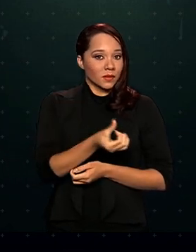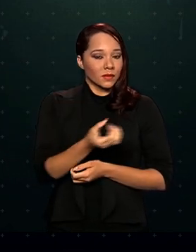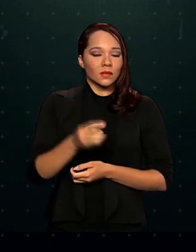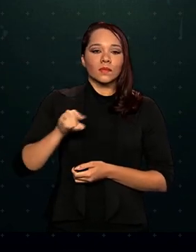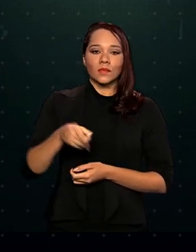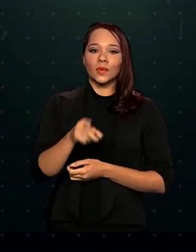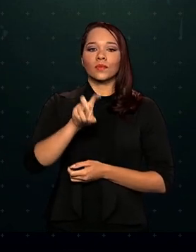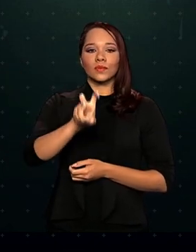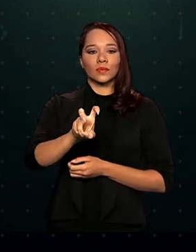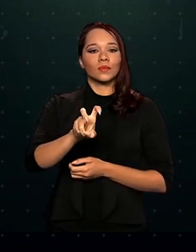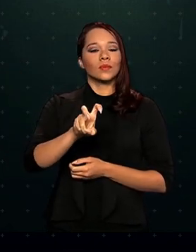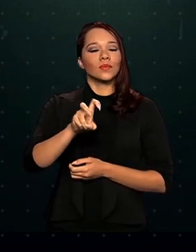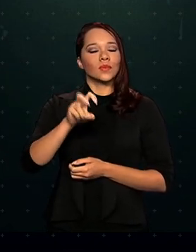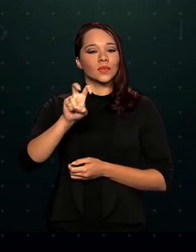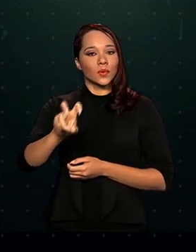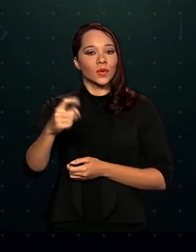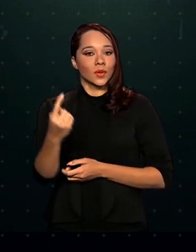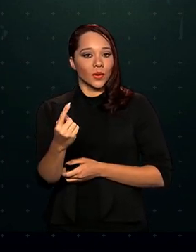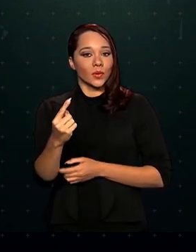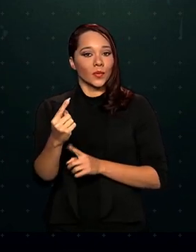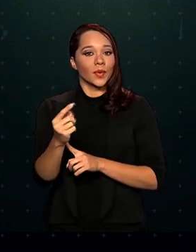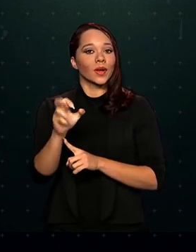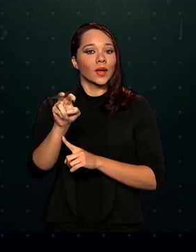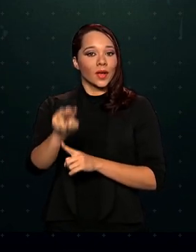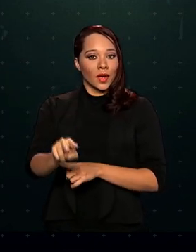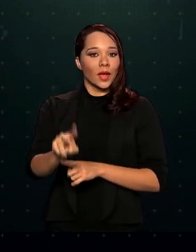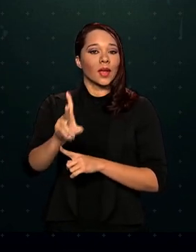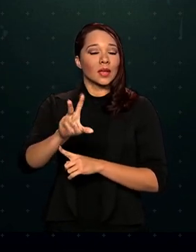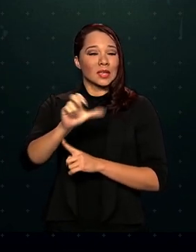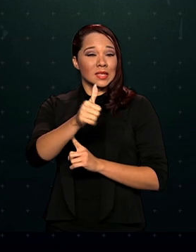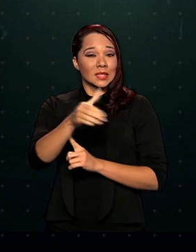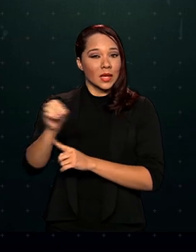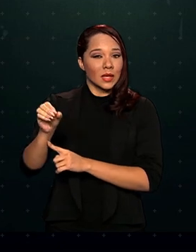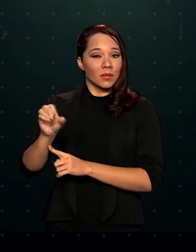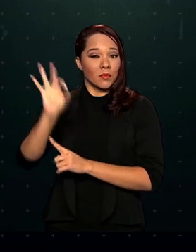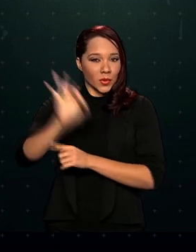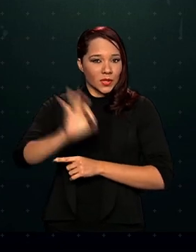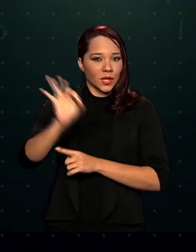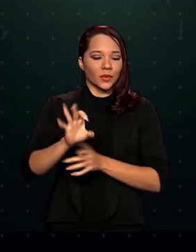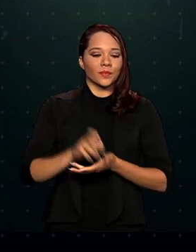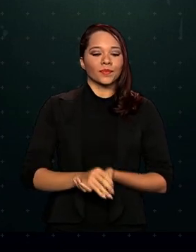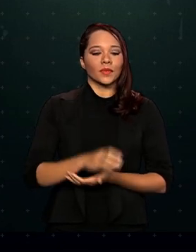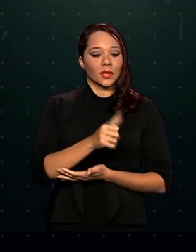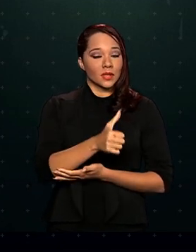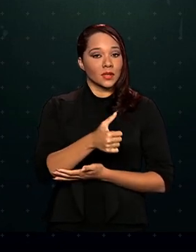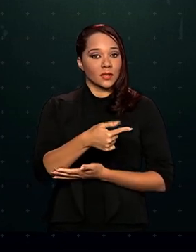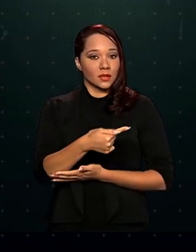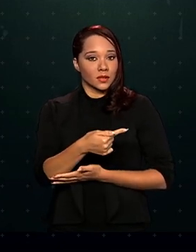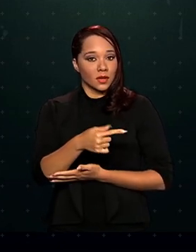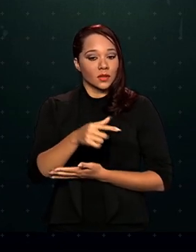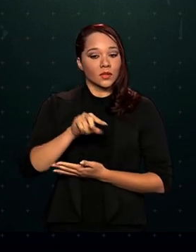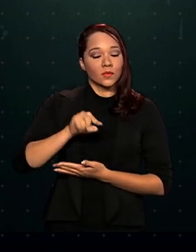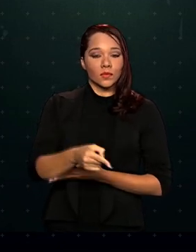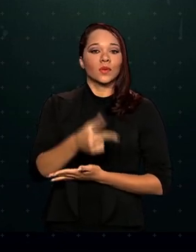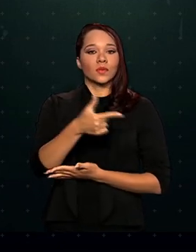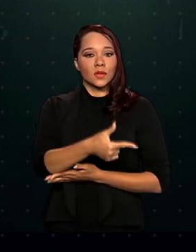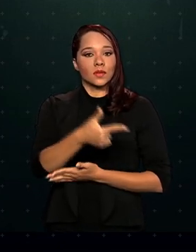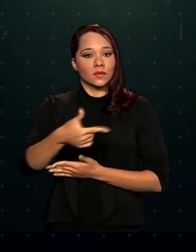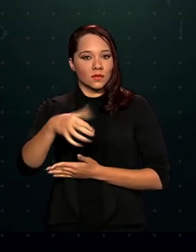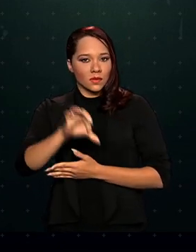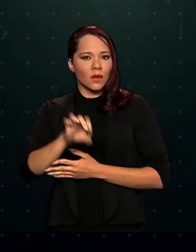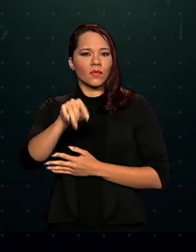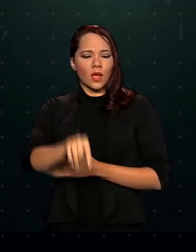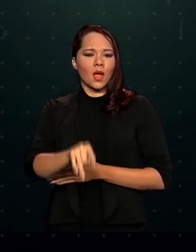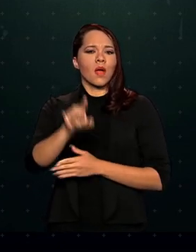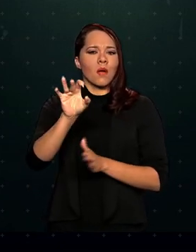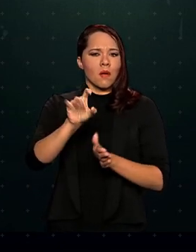.551 vagas são integrais e 107.229 parciais e